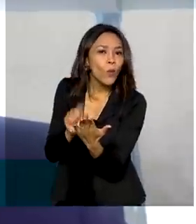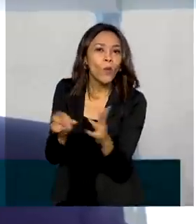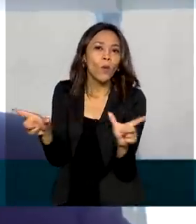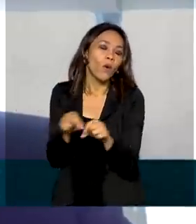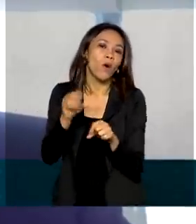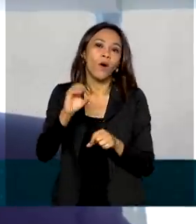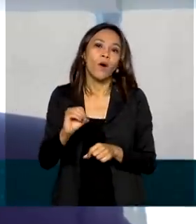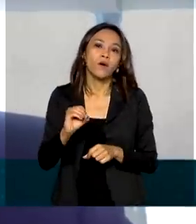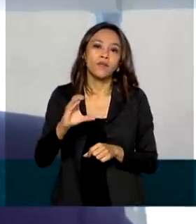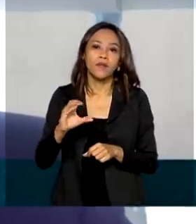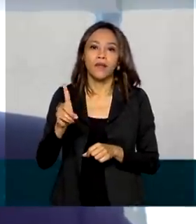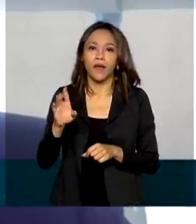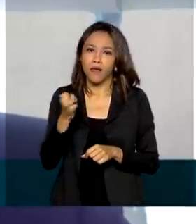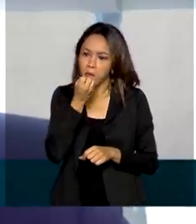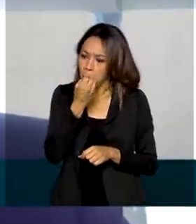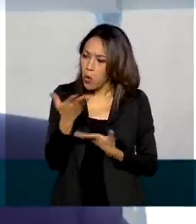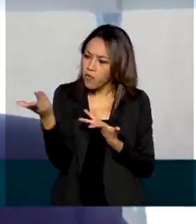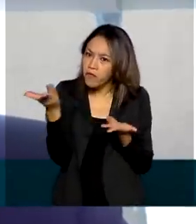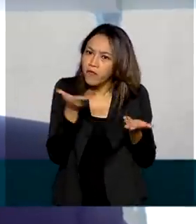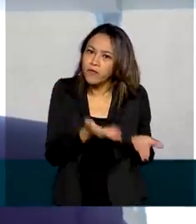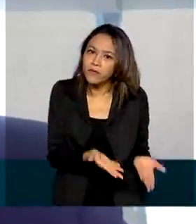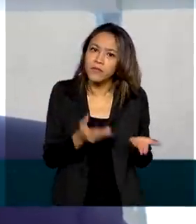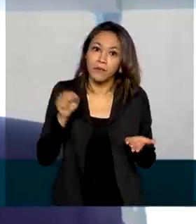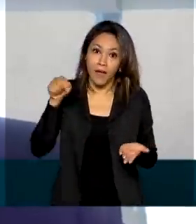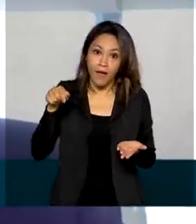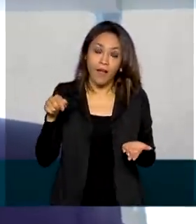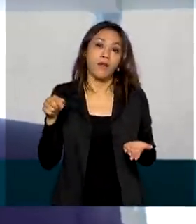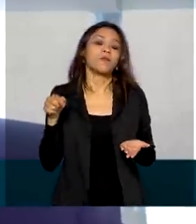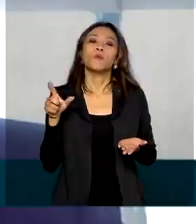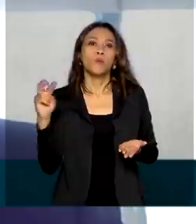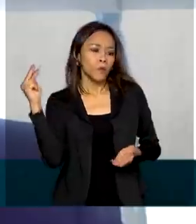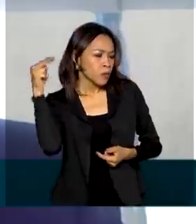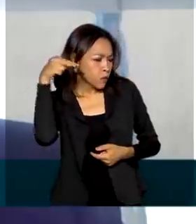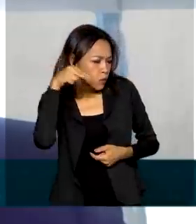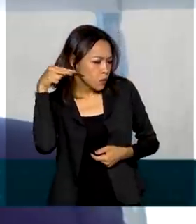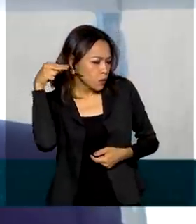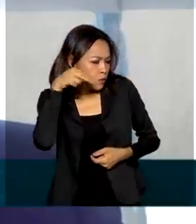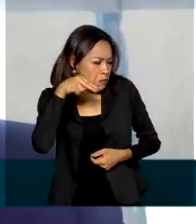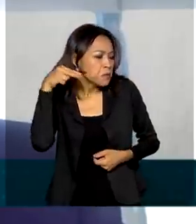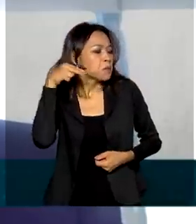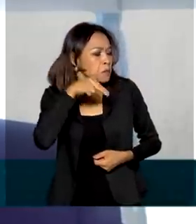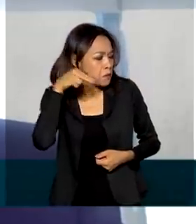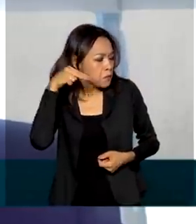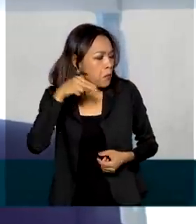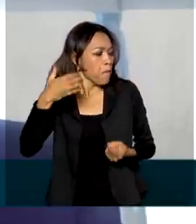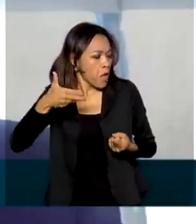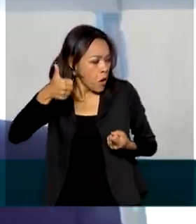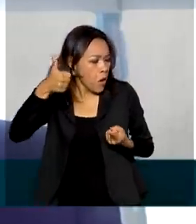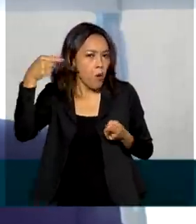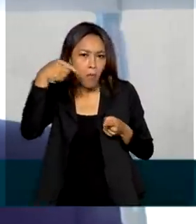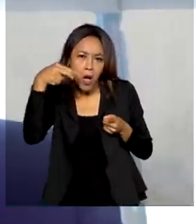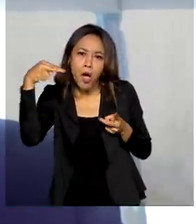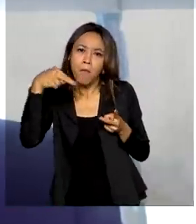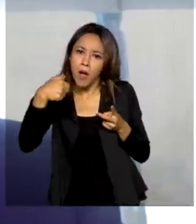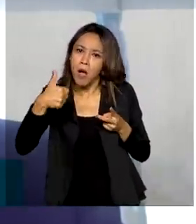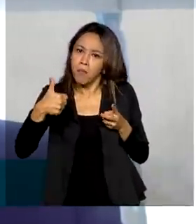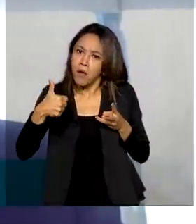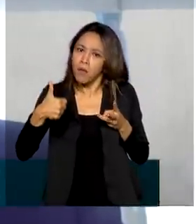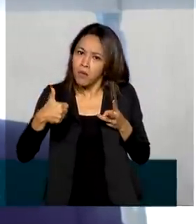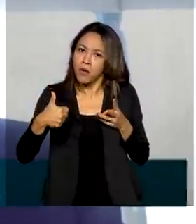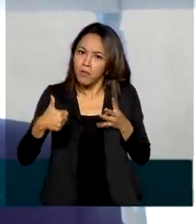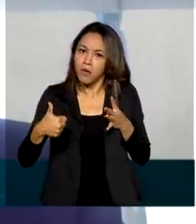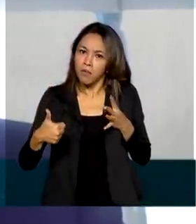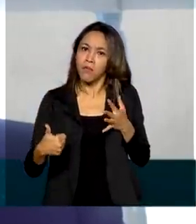boa hora. A organização assume um papel importantíssimo apontando as melhores práticas para que os países